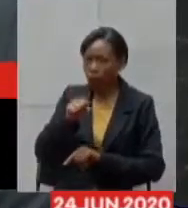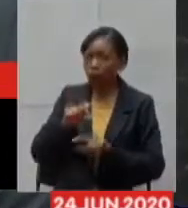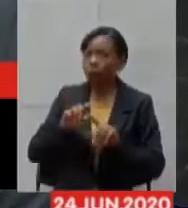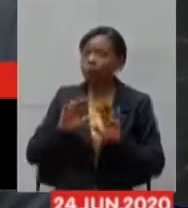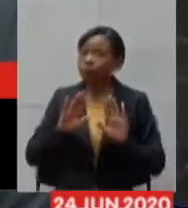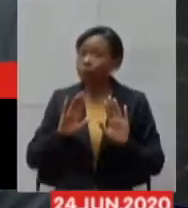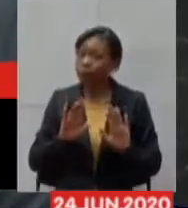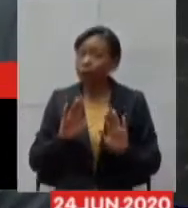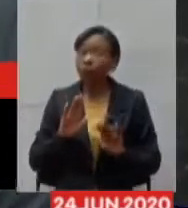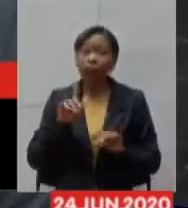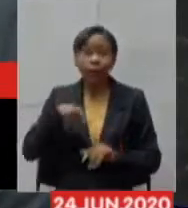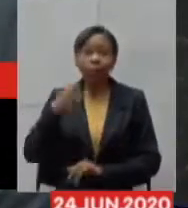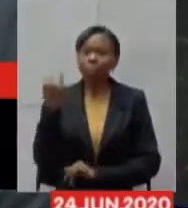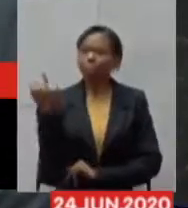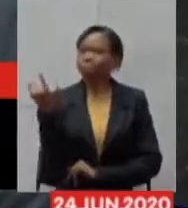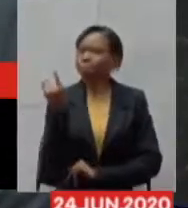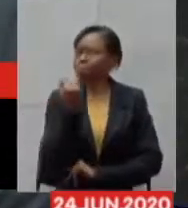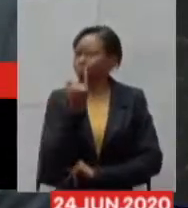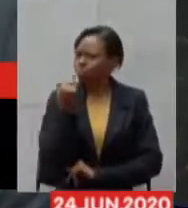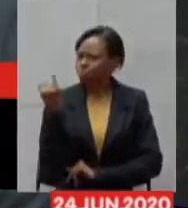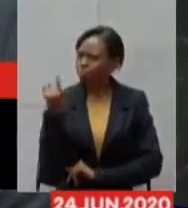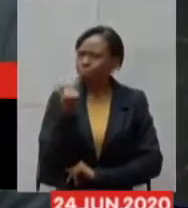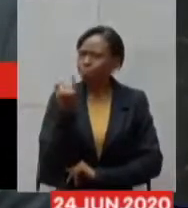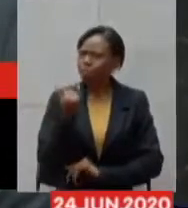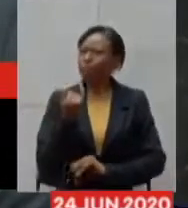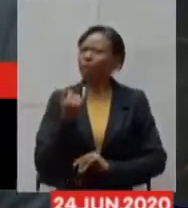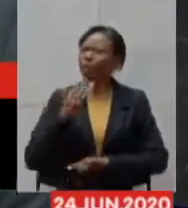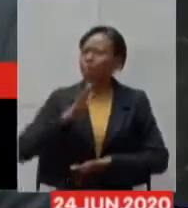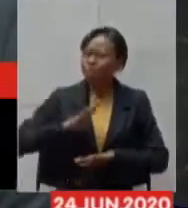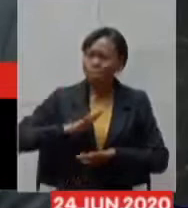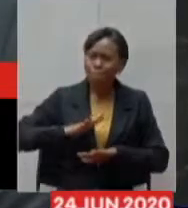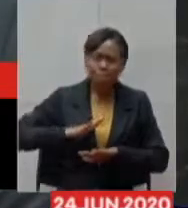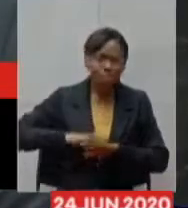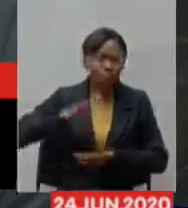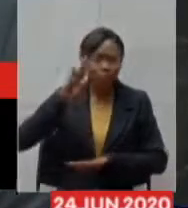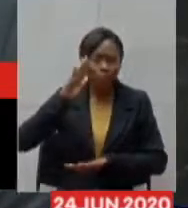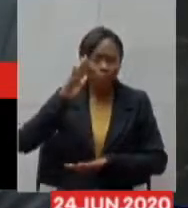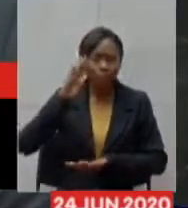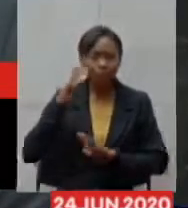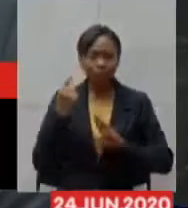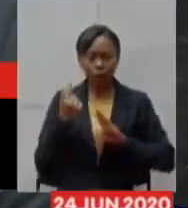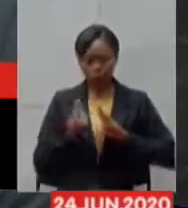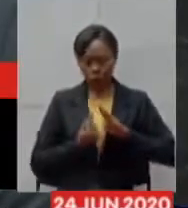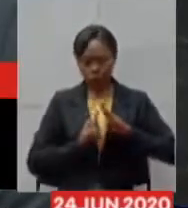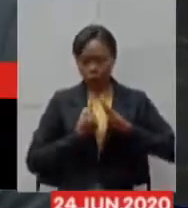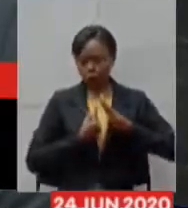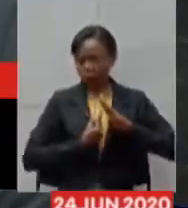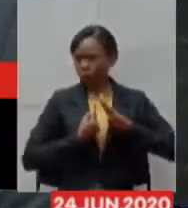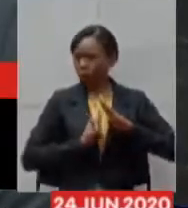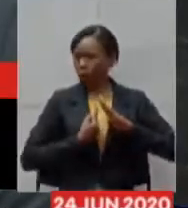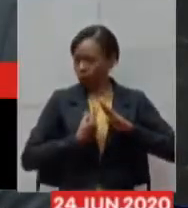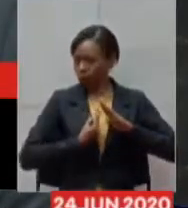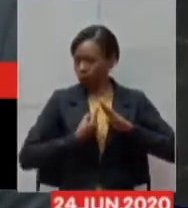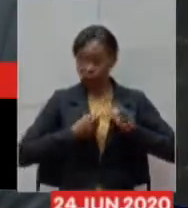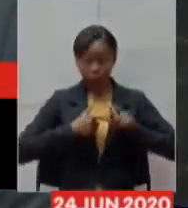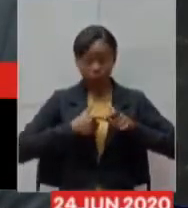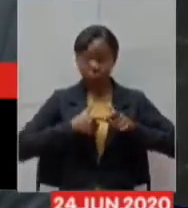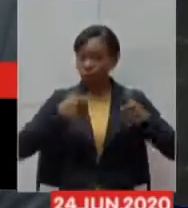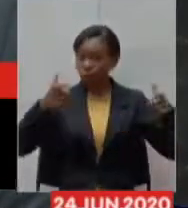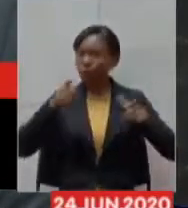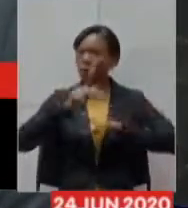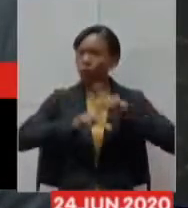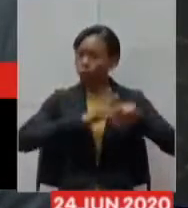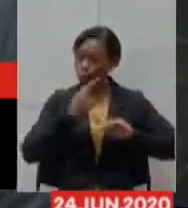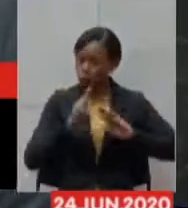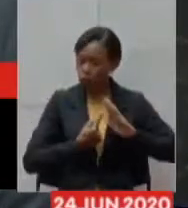é fundamental que o isolamento seja o mais adequado possível a prefeitura já está fazendo a